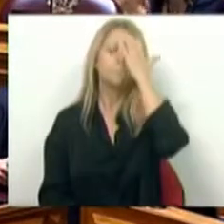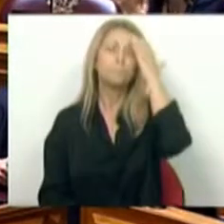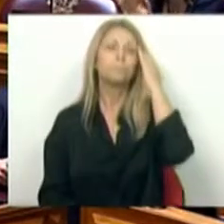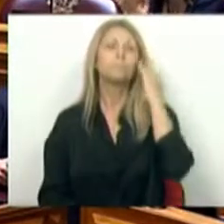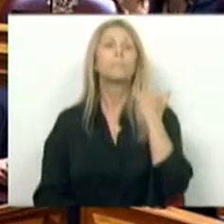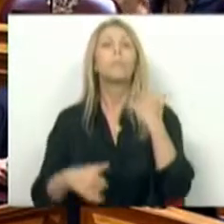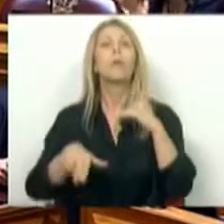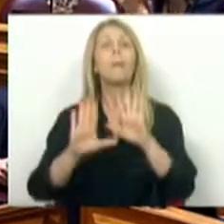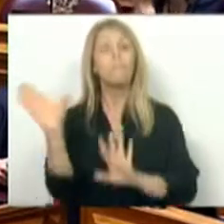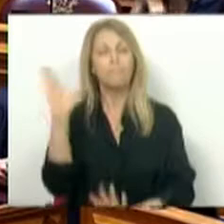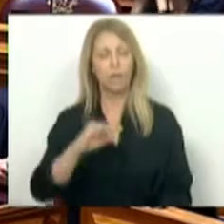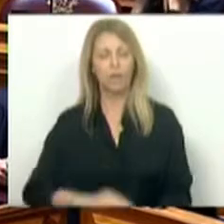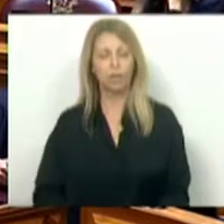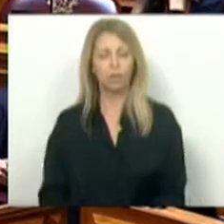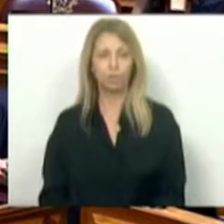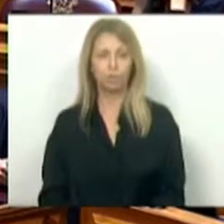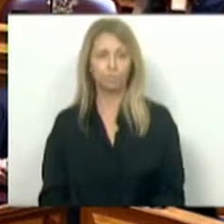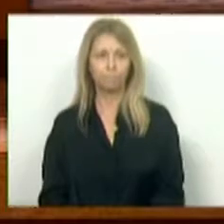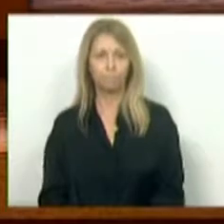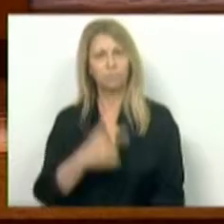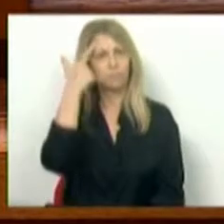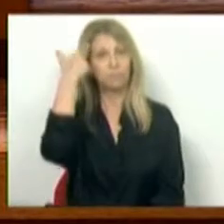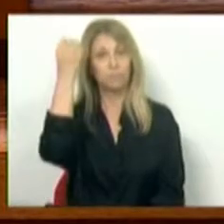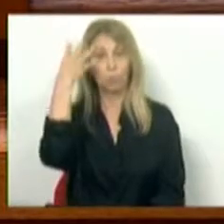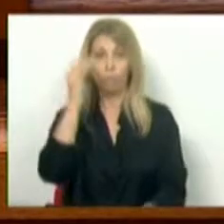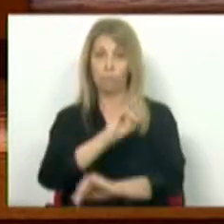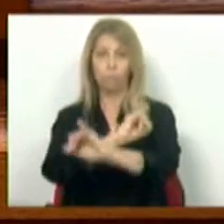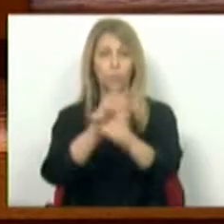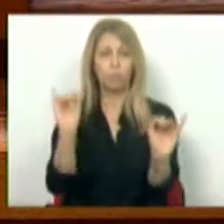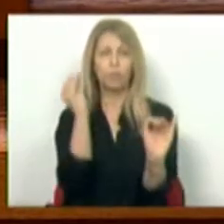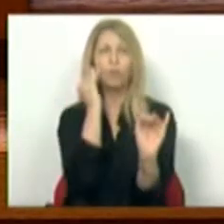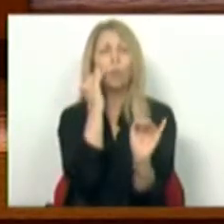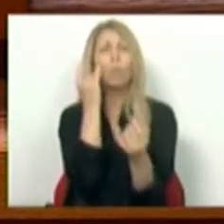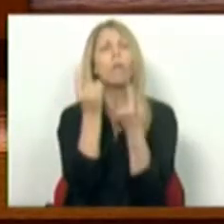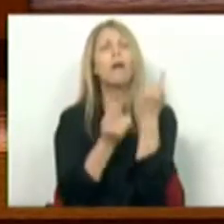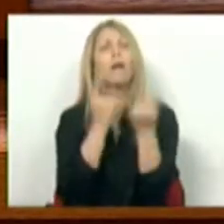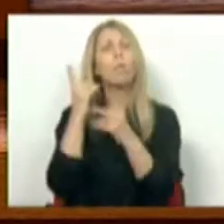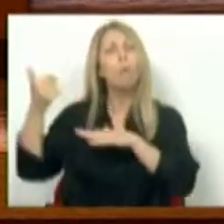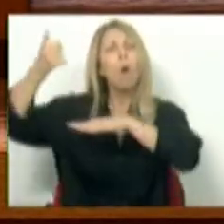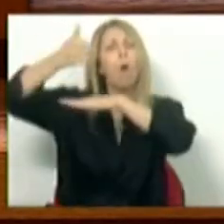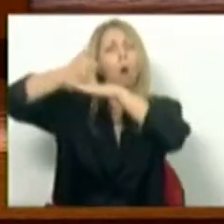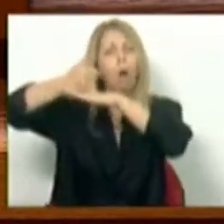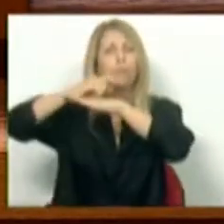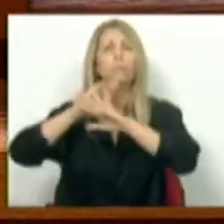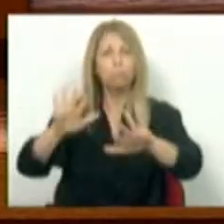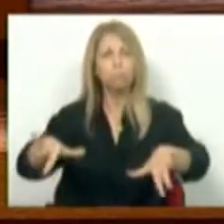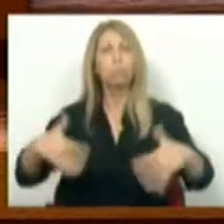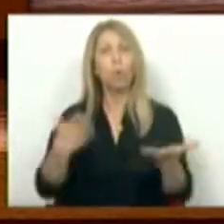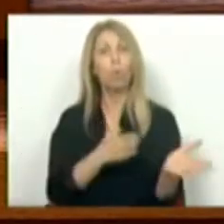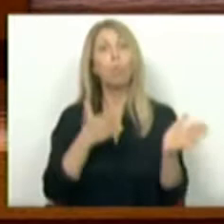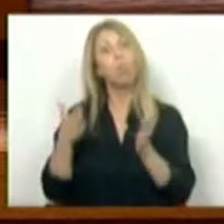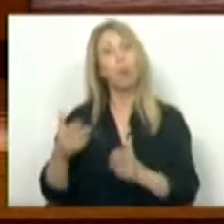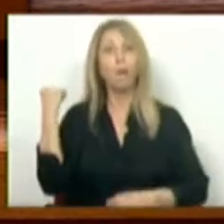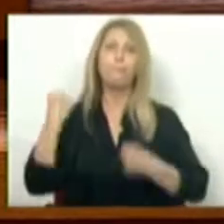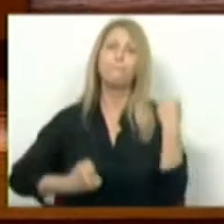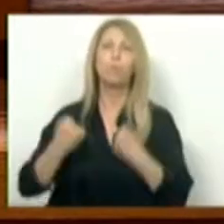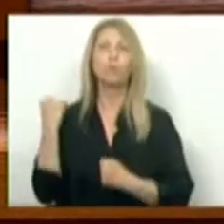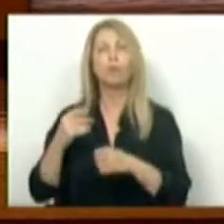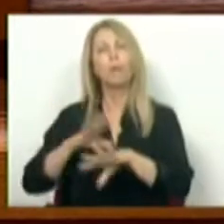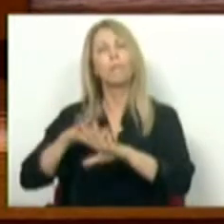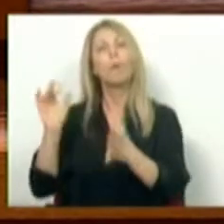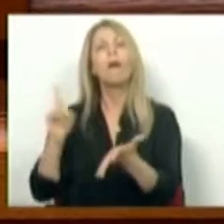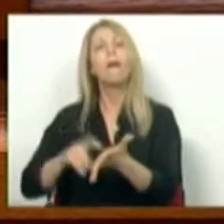Mas mais, não se compreende como é que algumas ordens podem, por um lado, protestar pela falta de